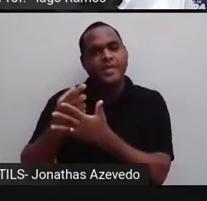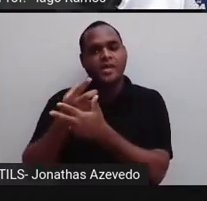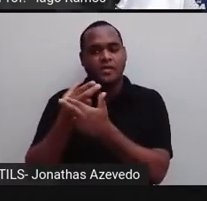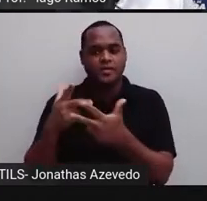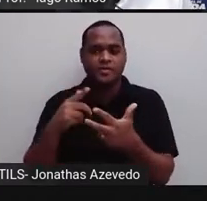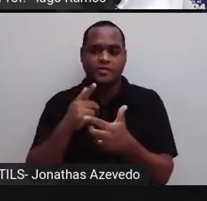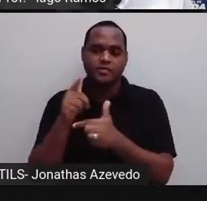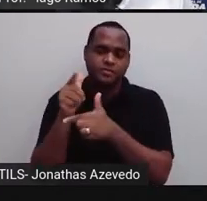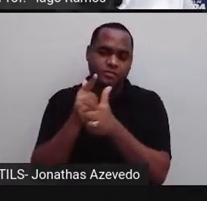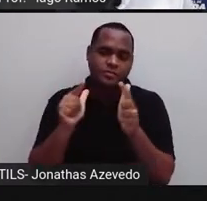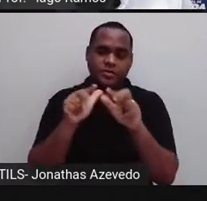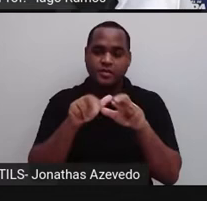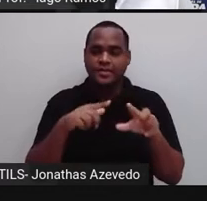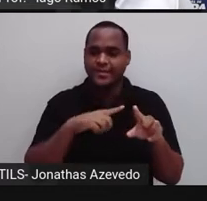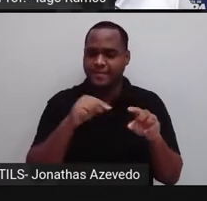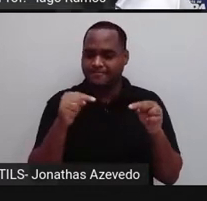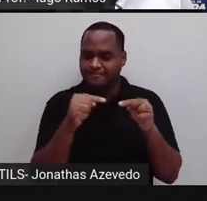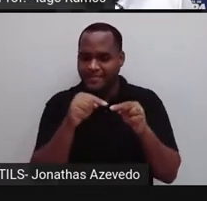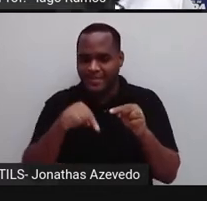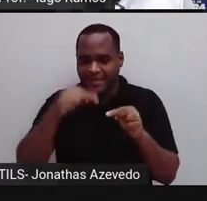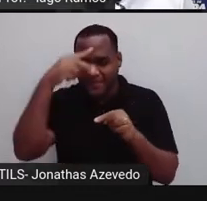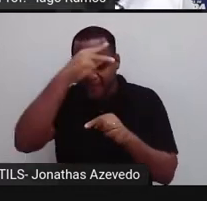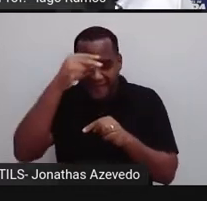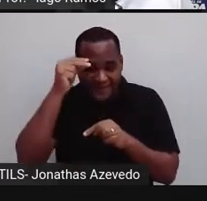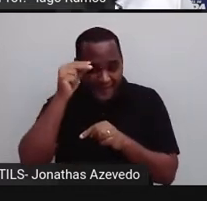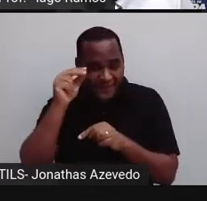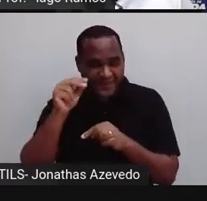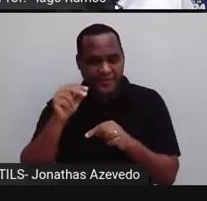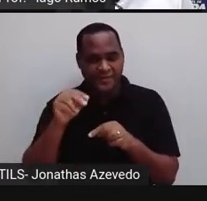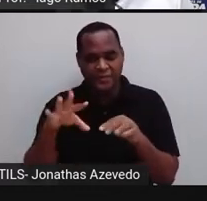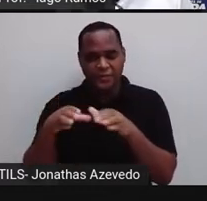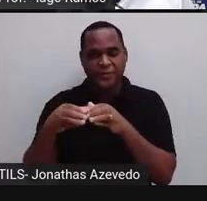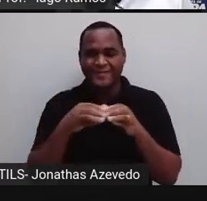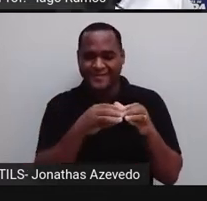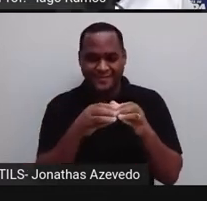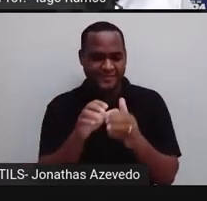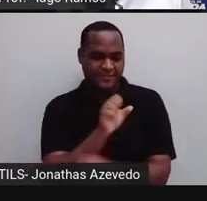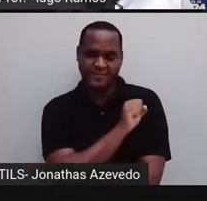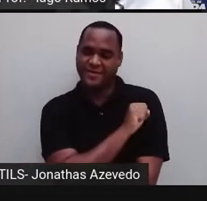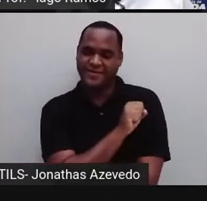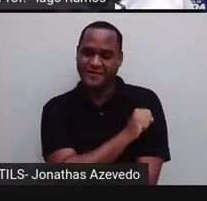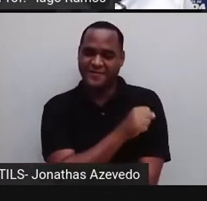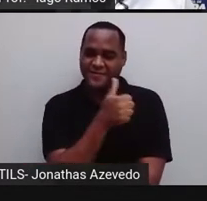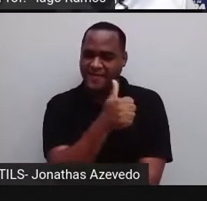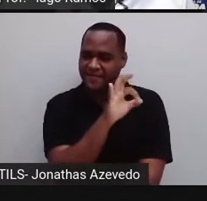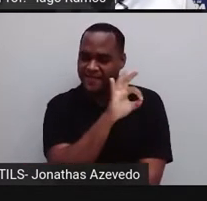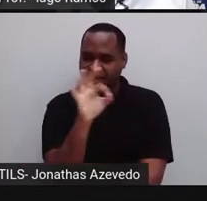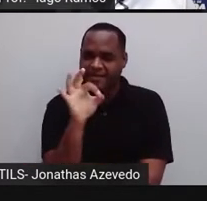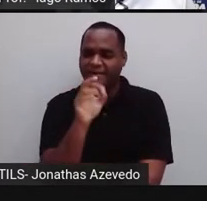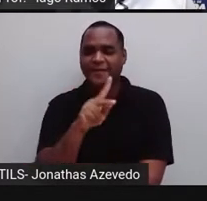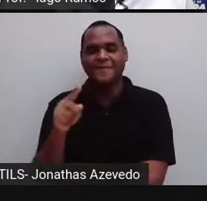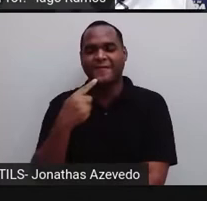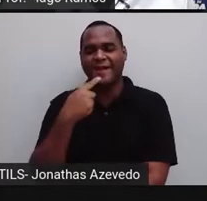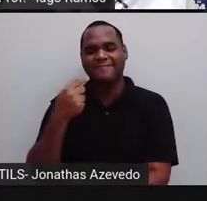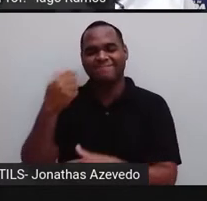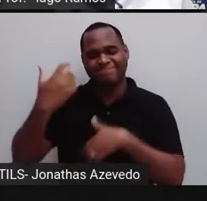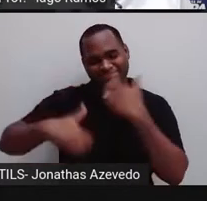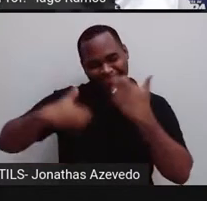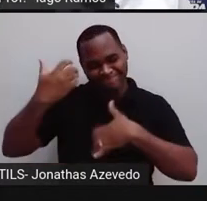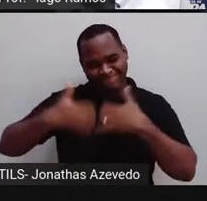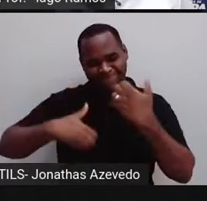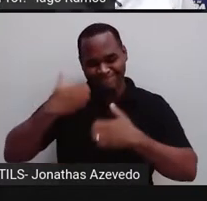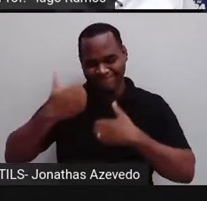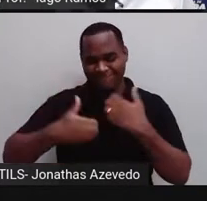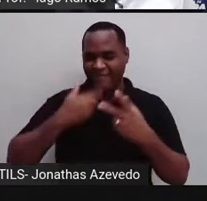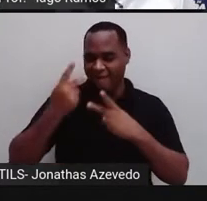ensino das turmas de oitavo ano. É isso aí. E esse professor falastrão que você ouve